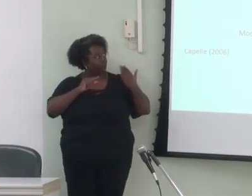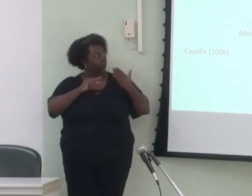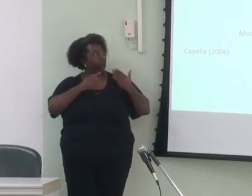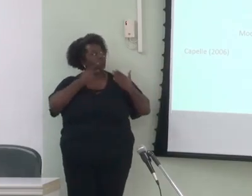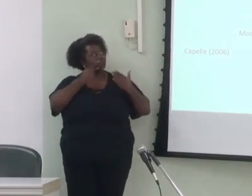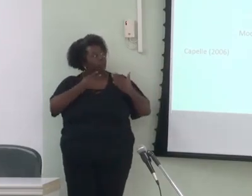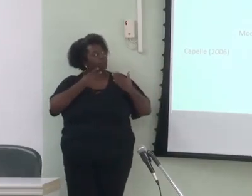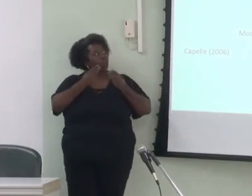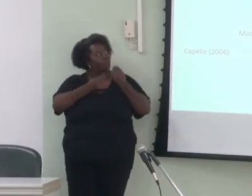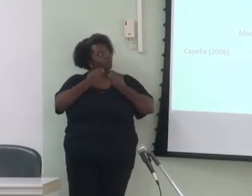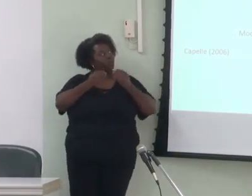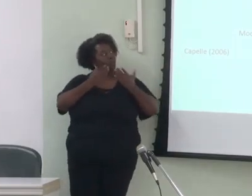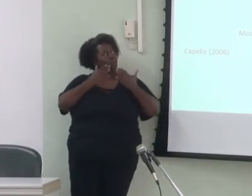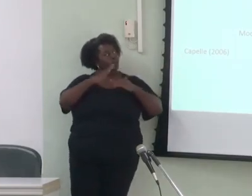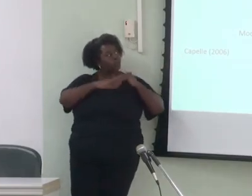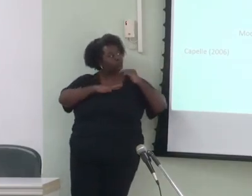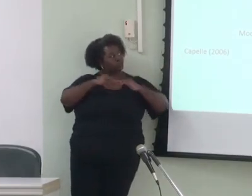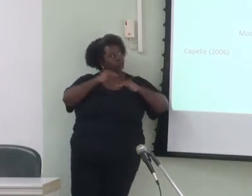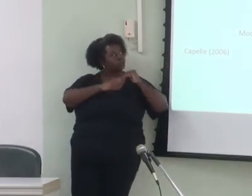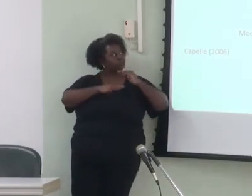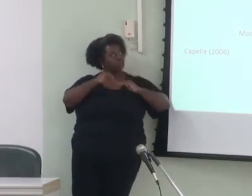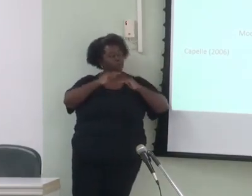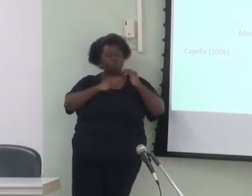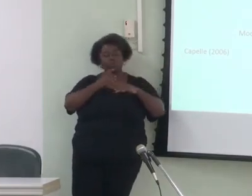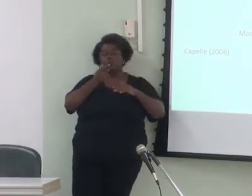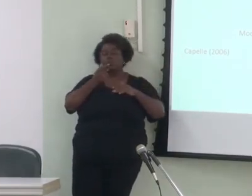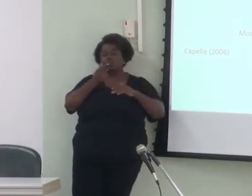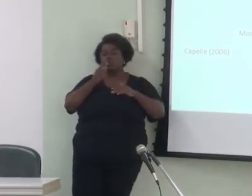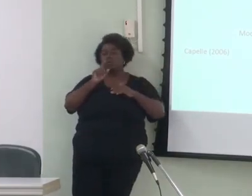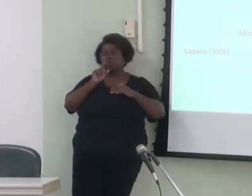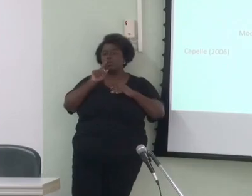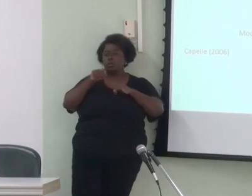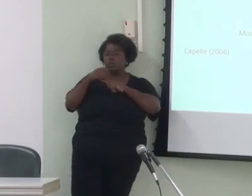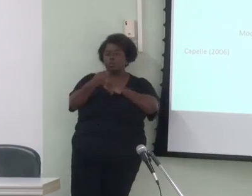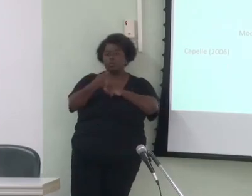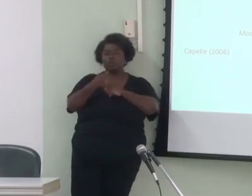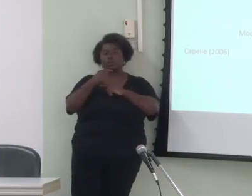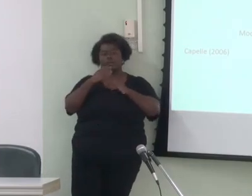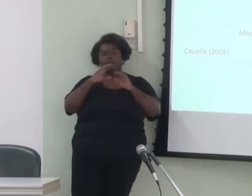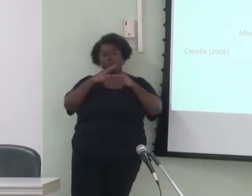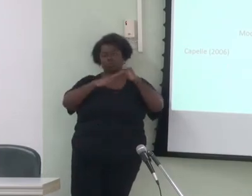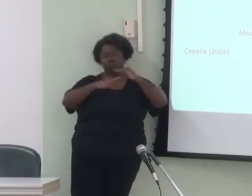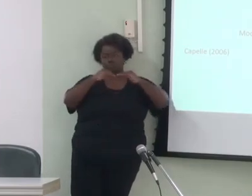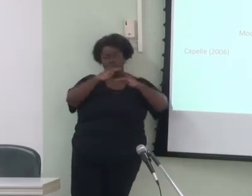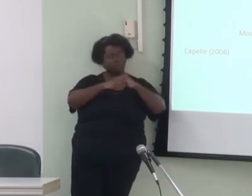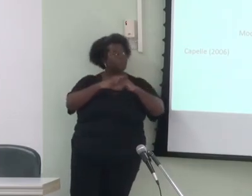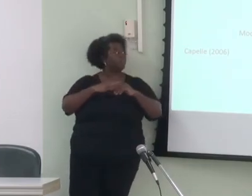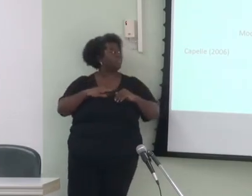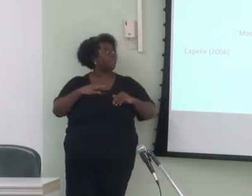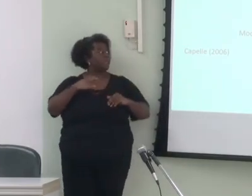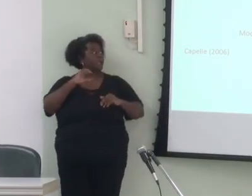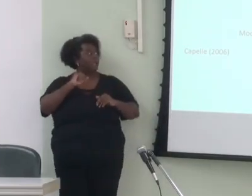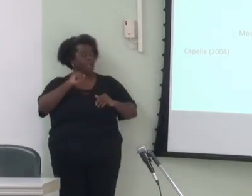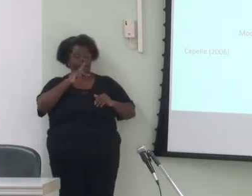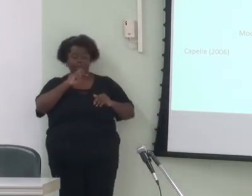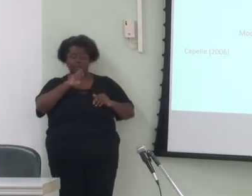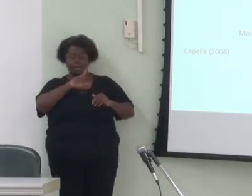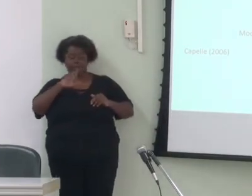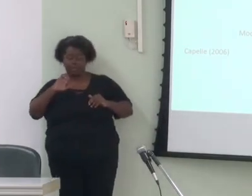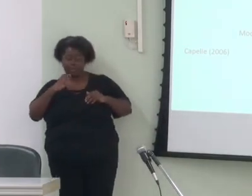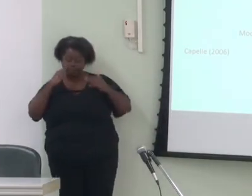semelhantes quase sinônimas nos termos do autor que nomeia a aloconstrução Capelli analisa construções